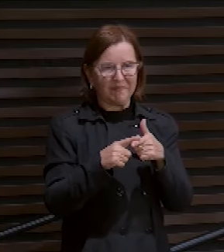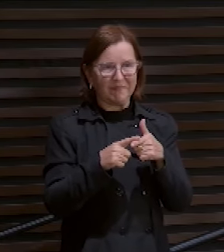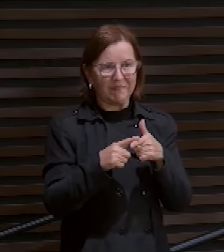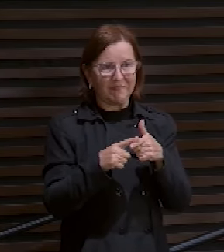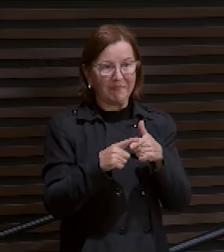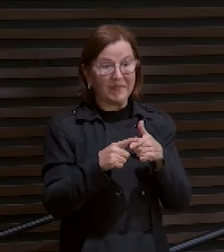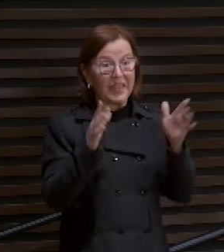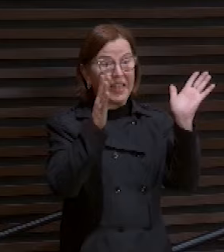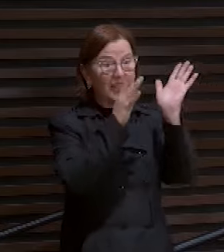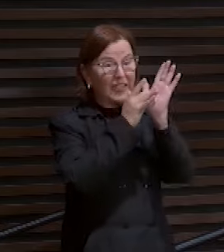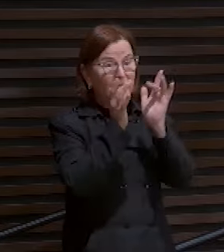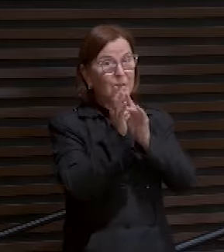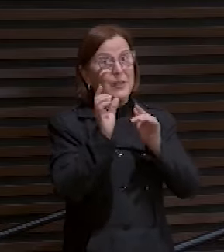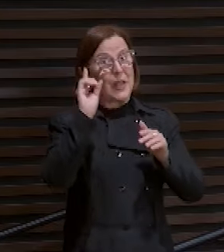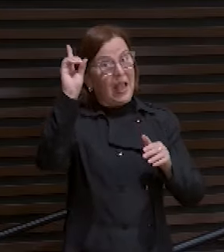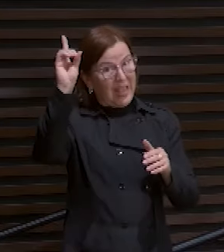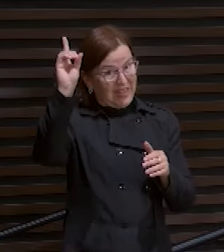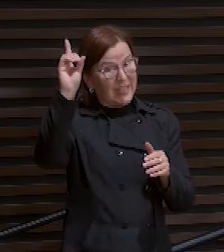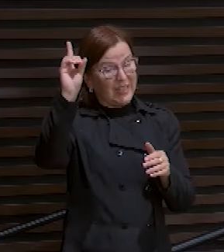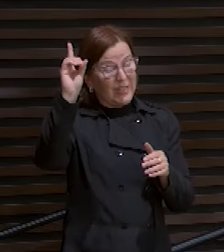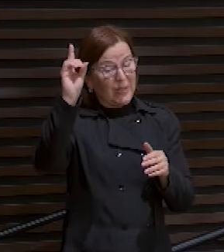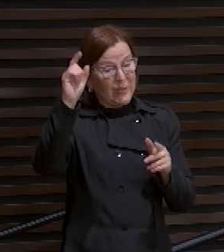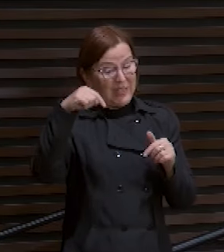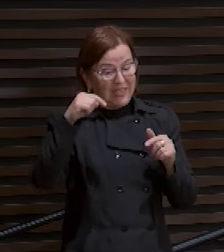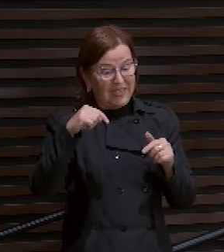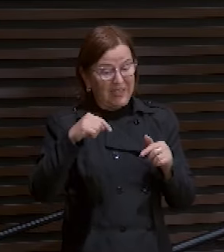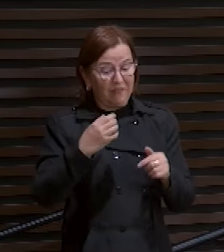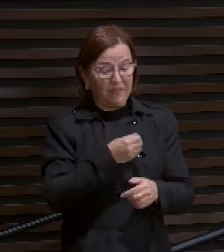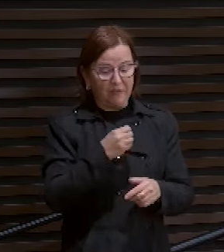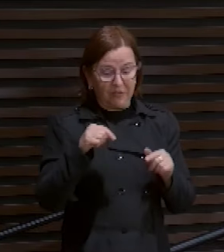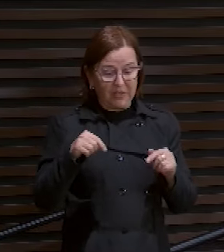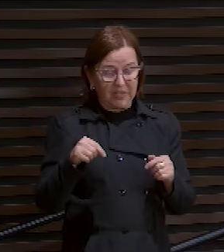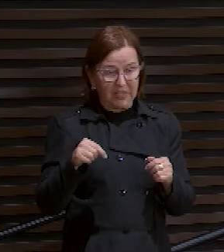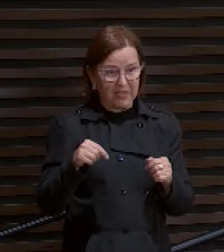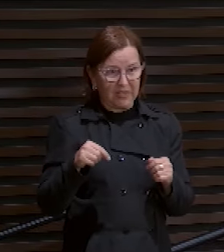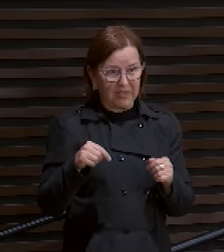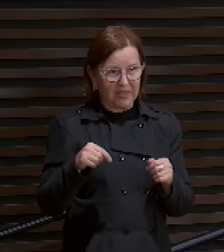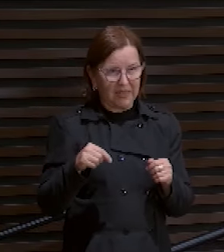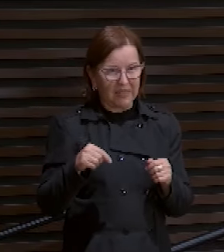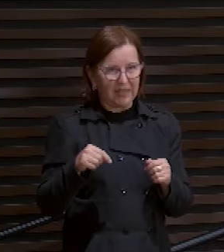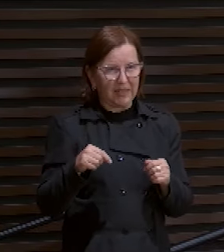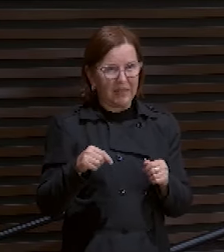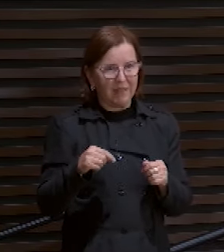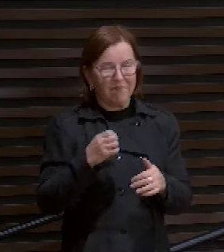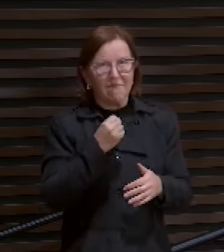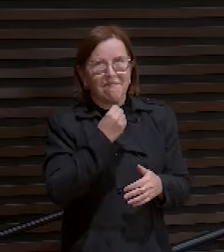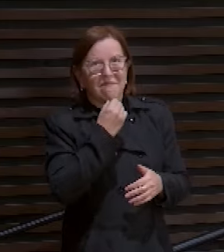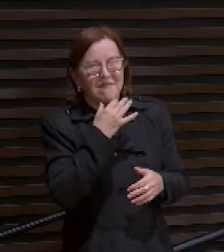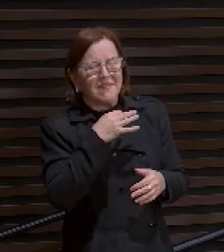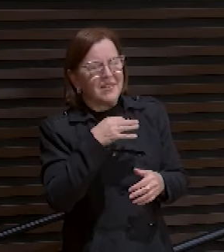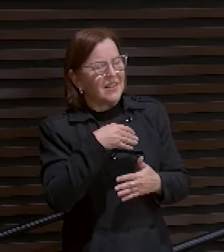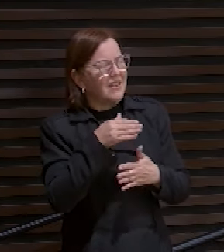Ele era o Deus encarnado, rapaz. Ele viveu uma vida aqui. Um mar de rosas. Ah, ah, ah, ah.